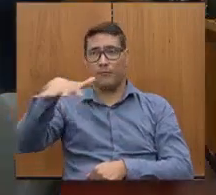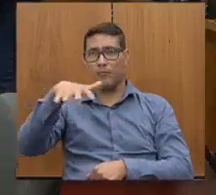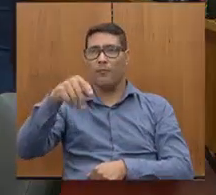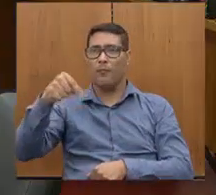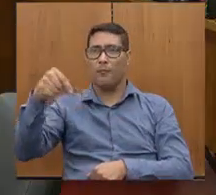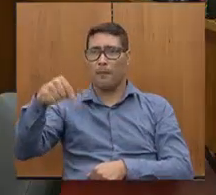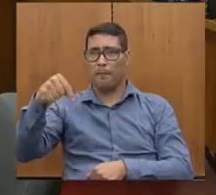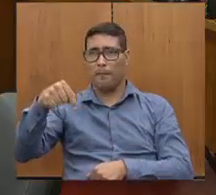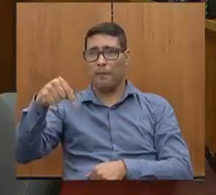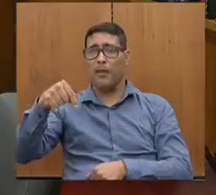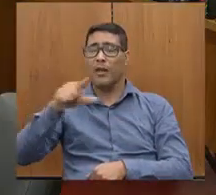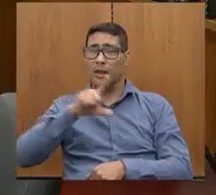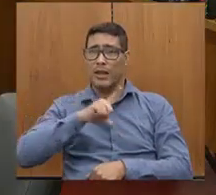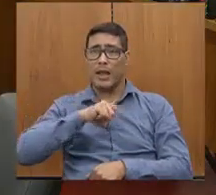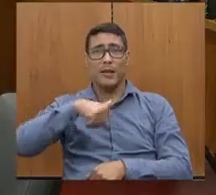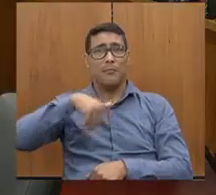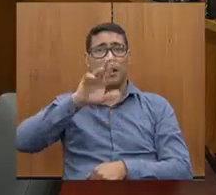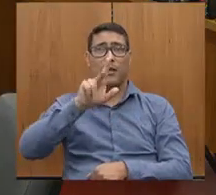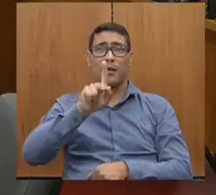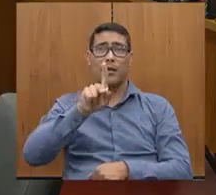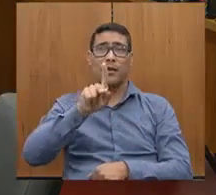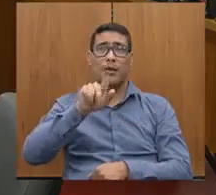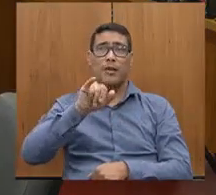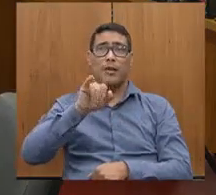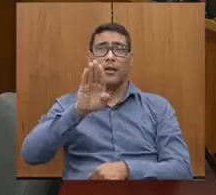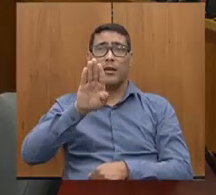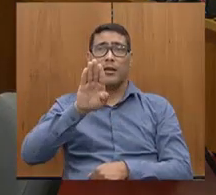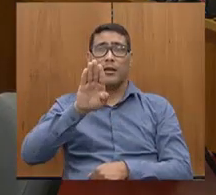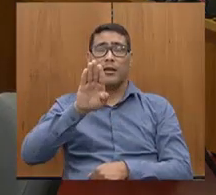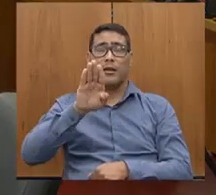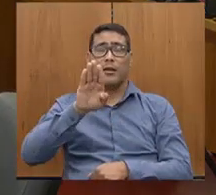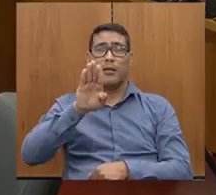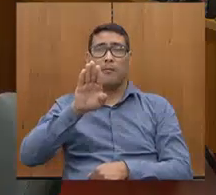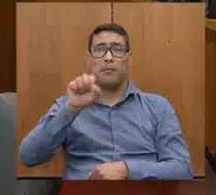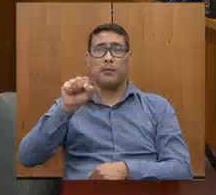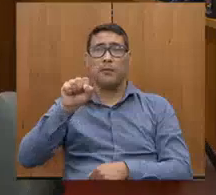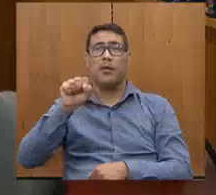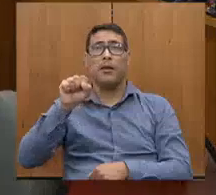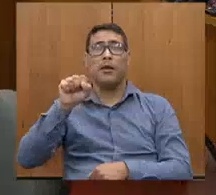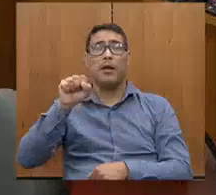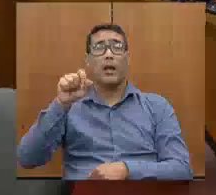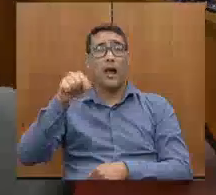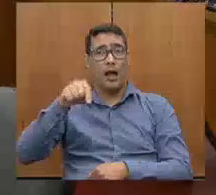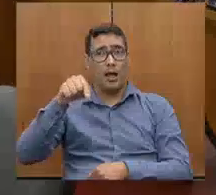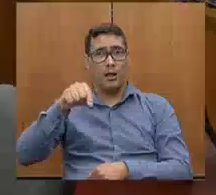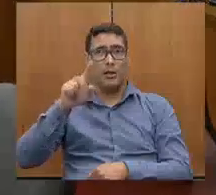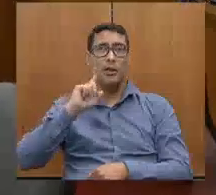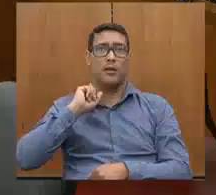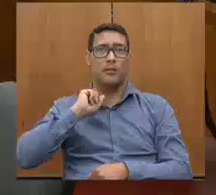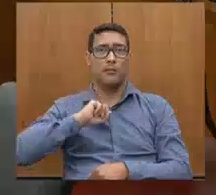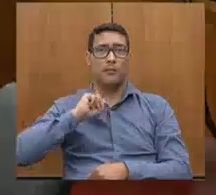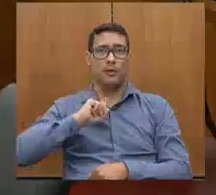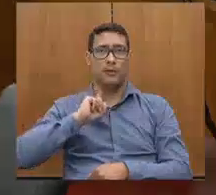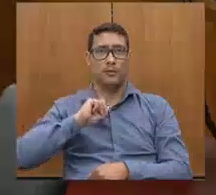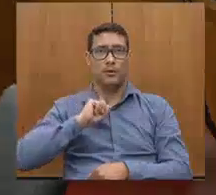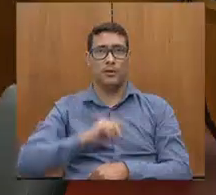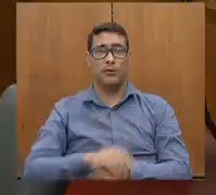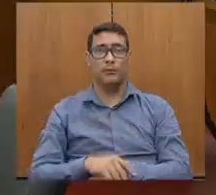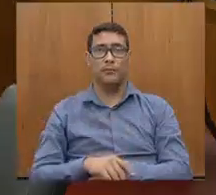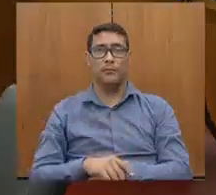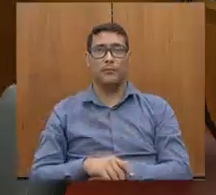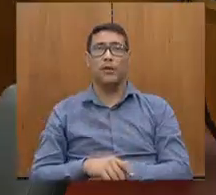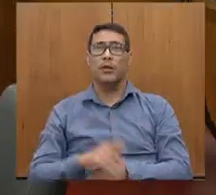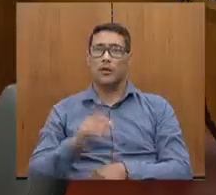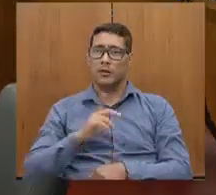um dos maiores PIBs para o nosso Estado de Minas Gerais. E, com isso, foi